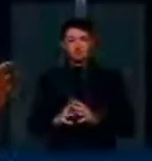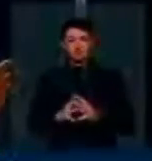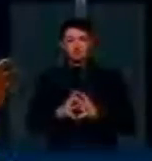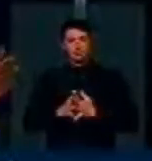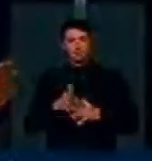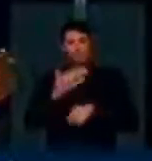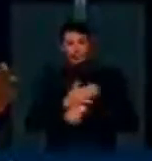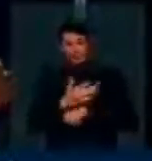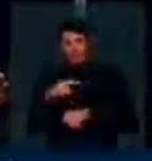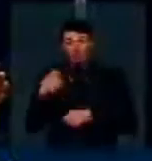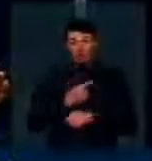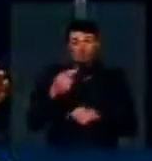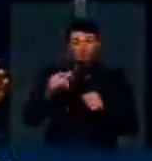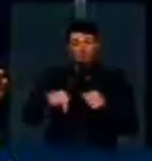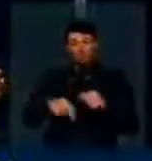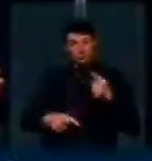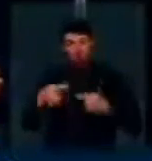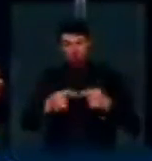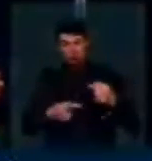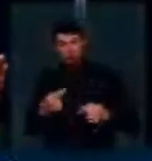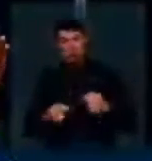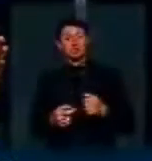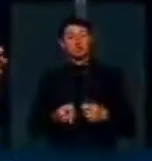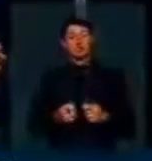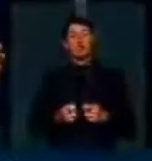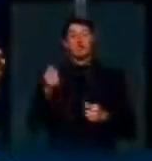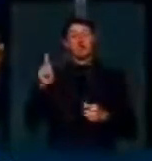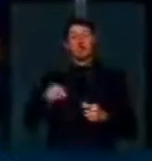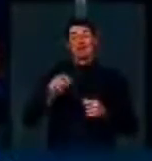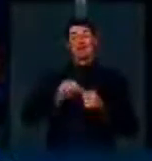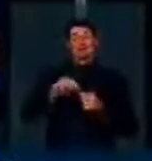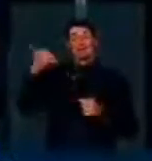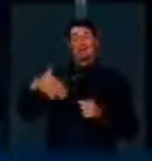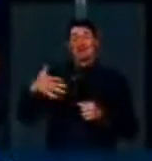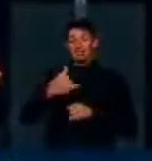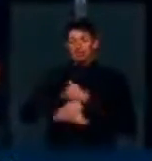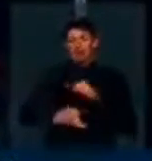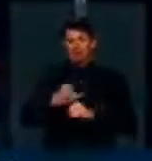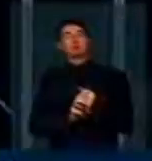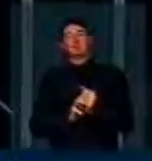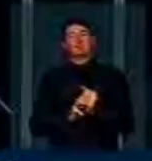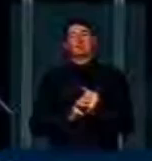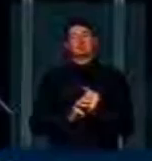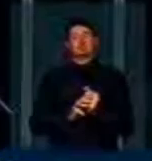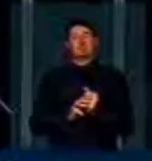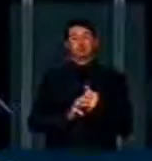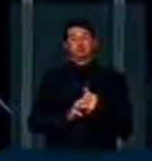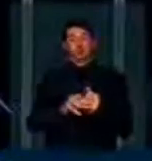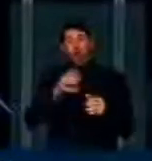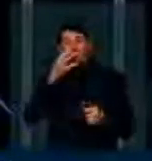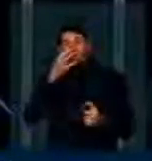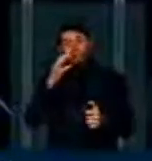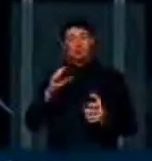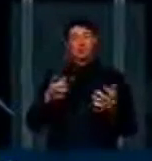prática, o que nós estamos fazendo aqui é encarecer a internet sim. As observações